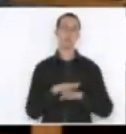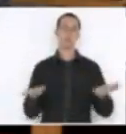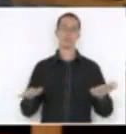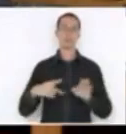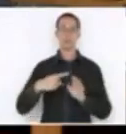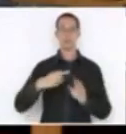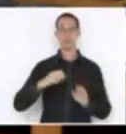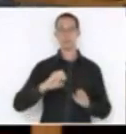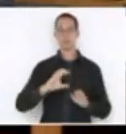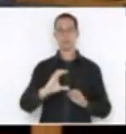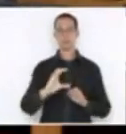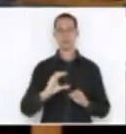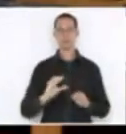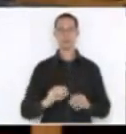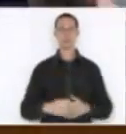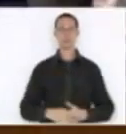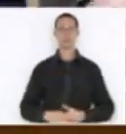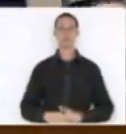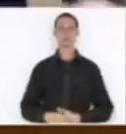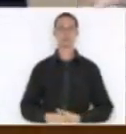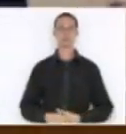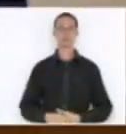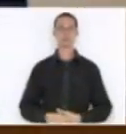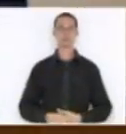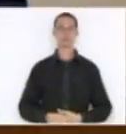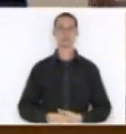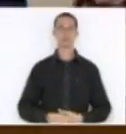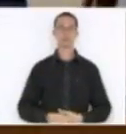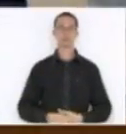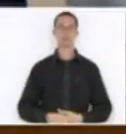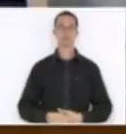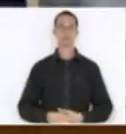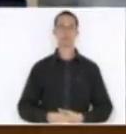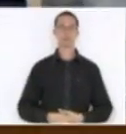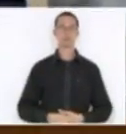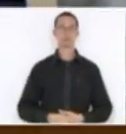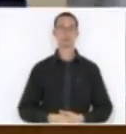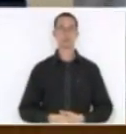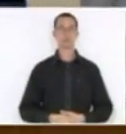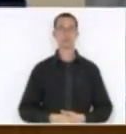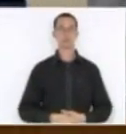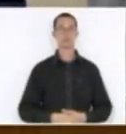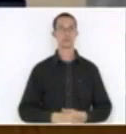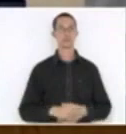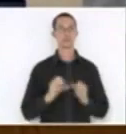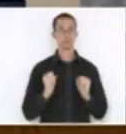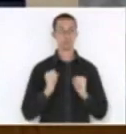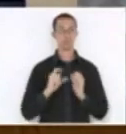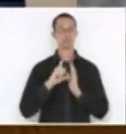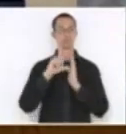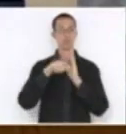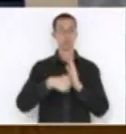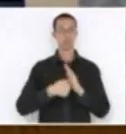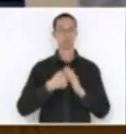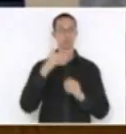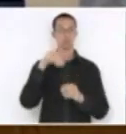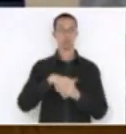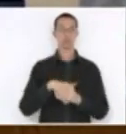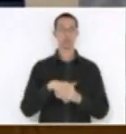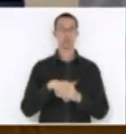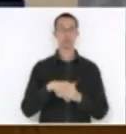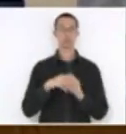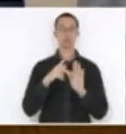tarde e noite de hoje. Deputado Manuel Motto, nós podemos fazer isso depois de deliberar o PL